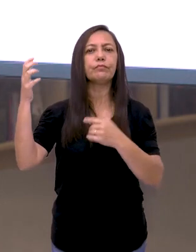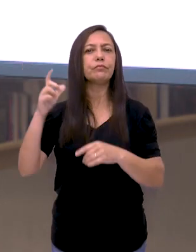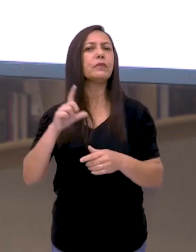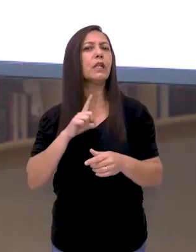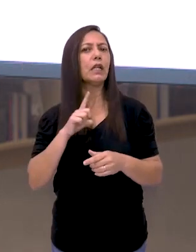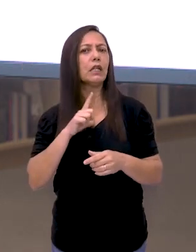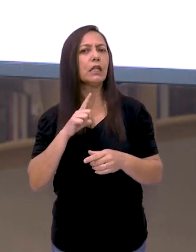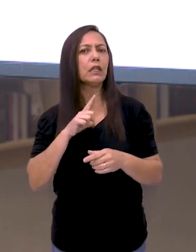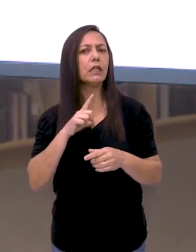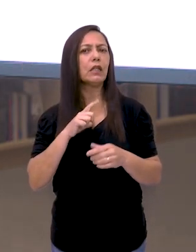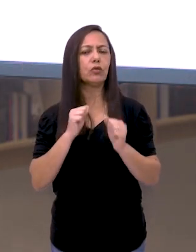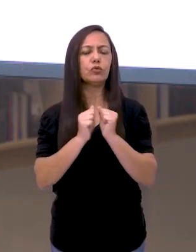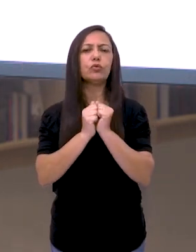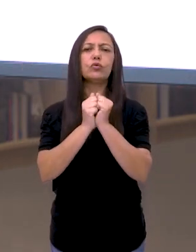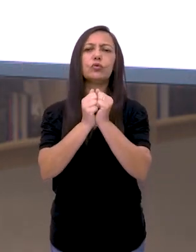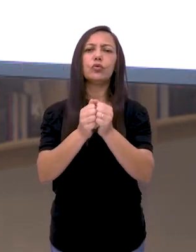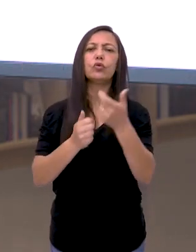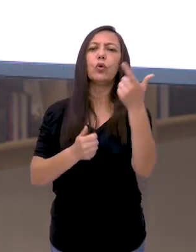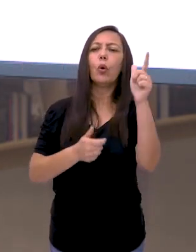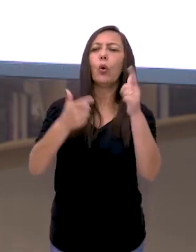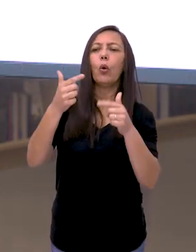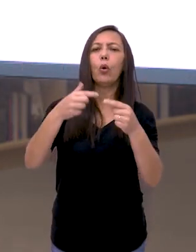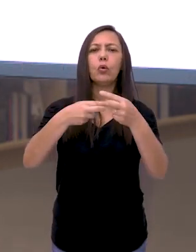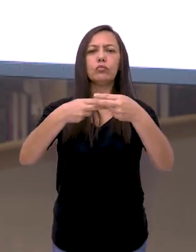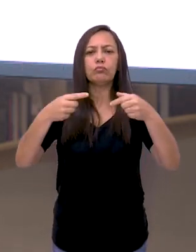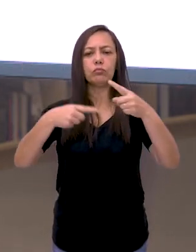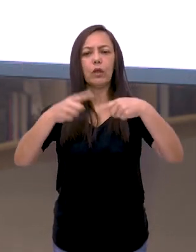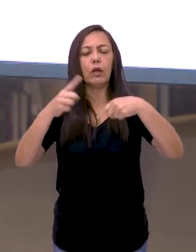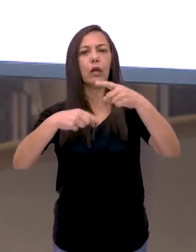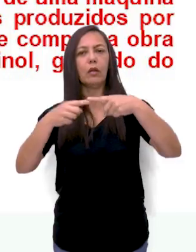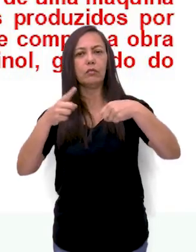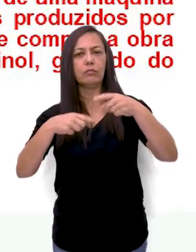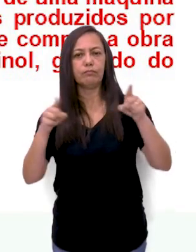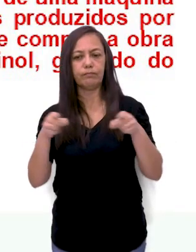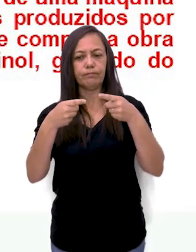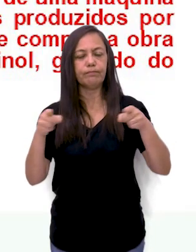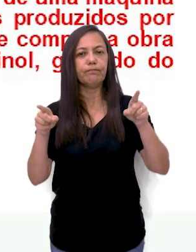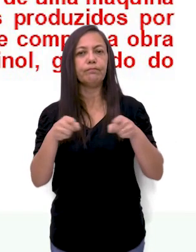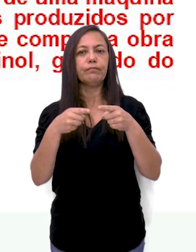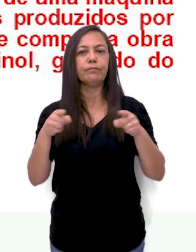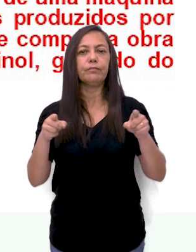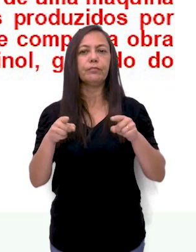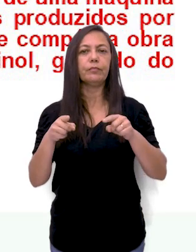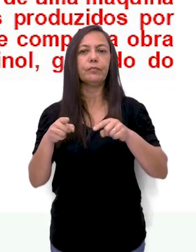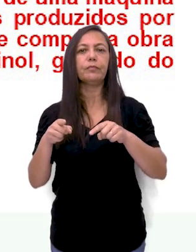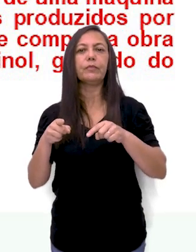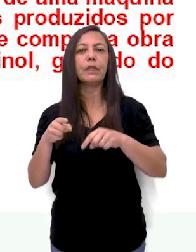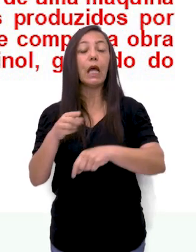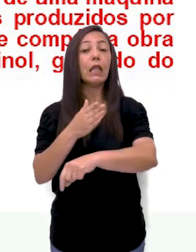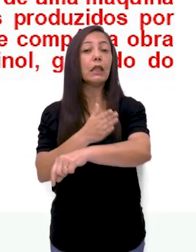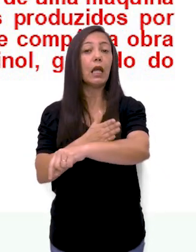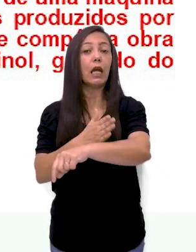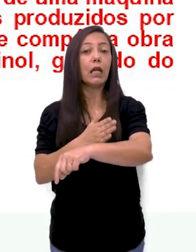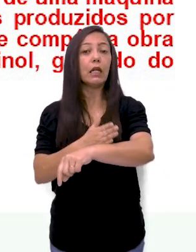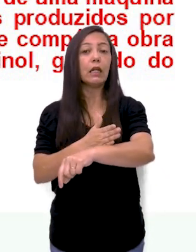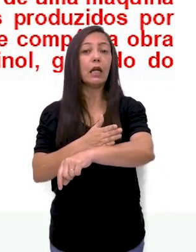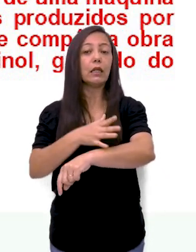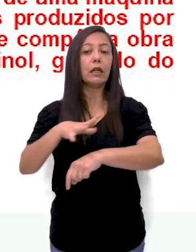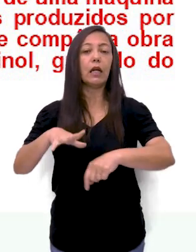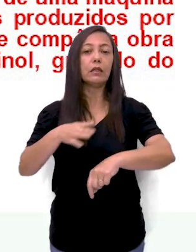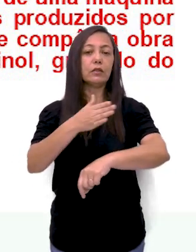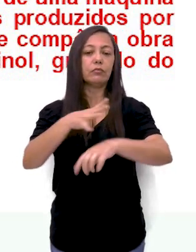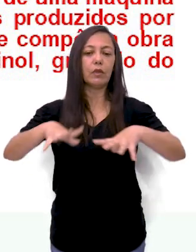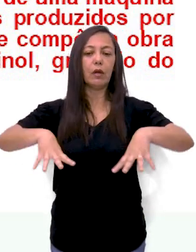acompanhamento de outros instrumentos musicais. Na idade das trevas ou idade média,